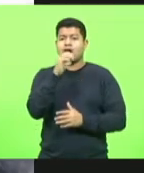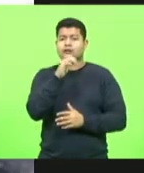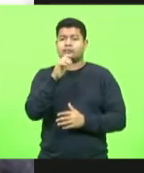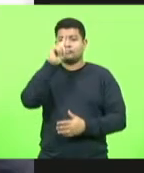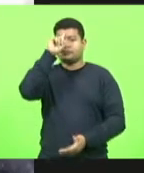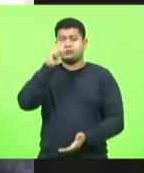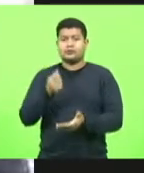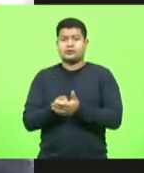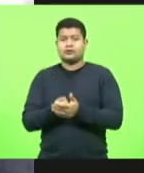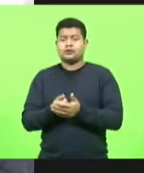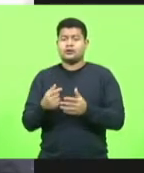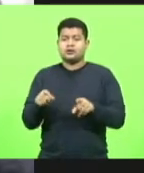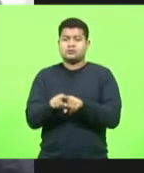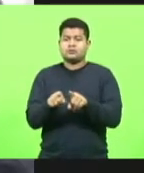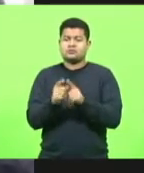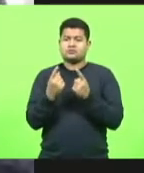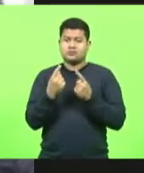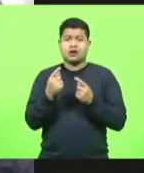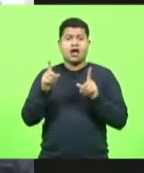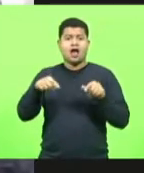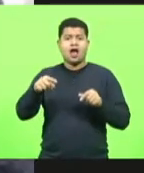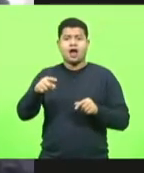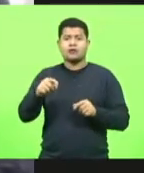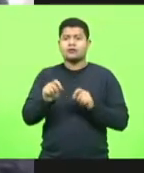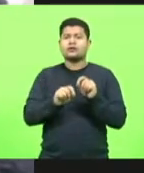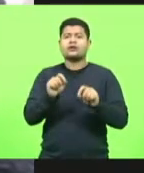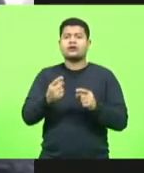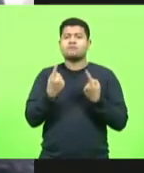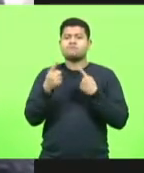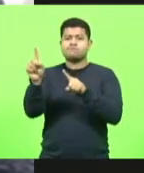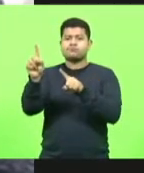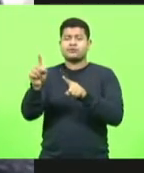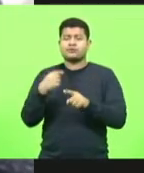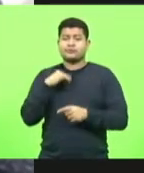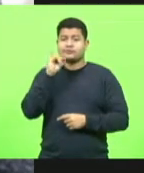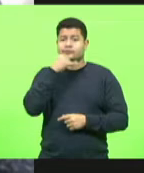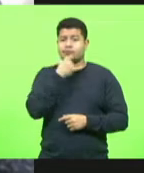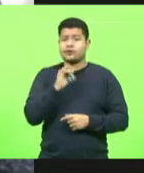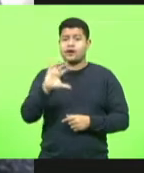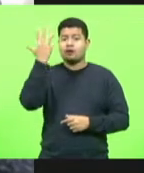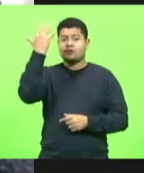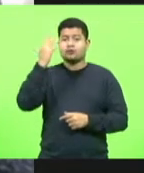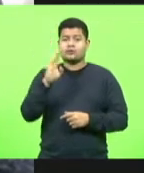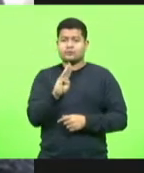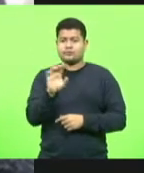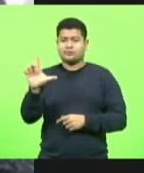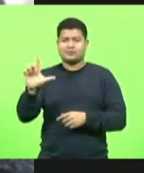como forma de repúdio. Infelizmente, ocorreu aí nos últimos dias em Brumenau,